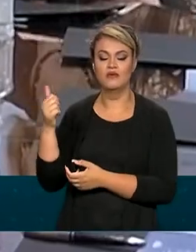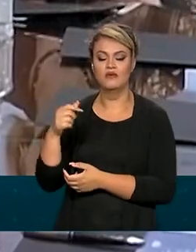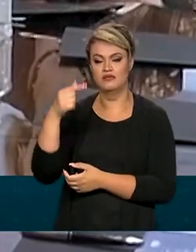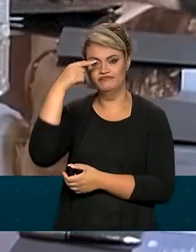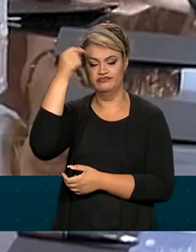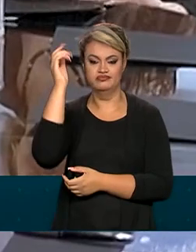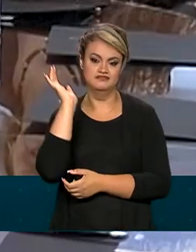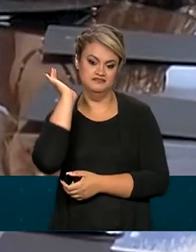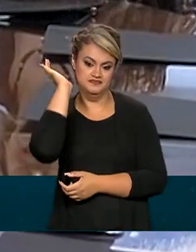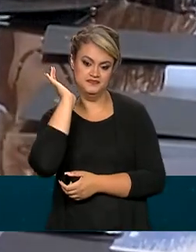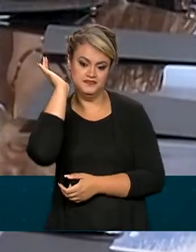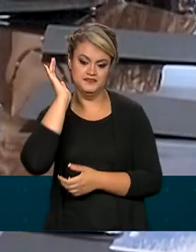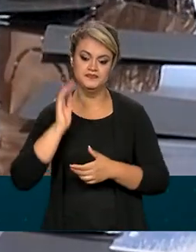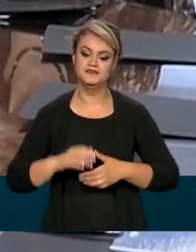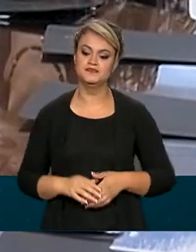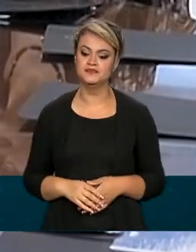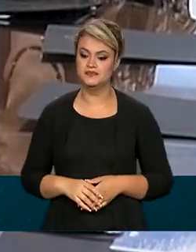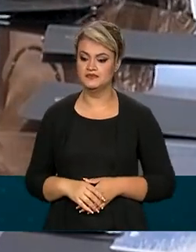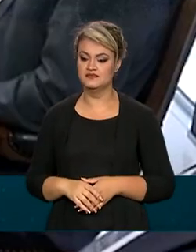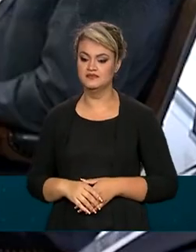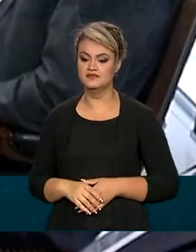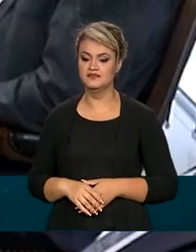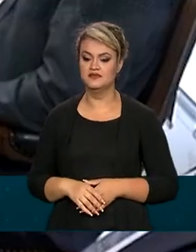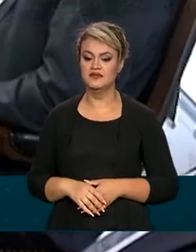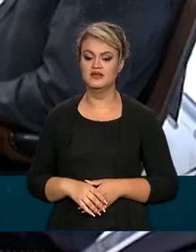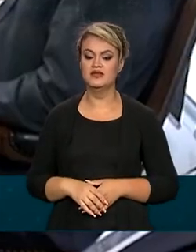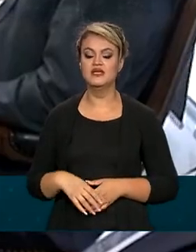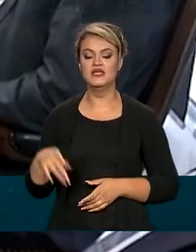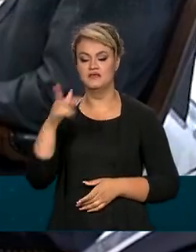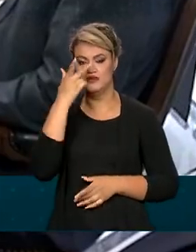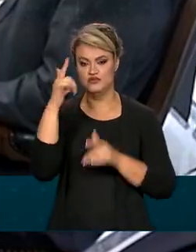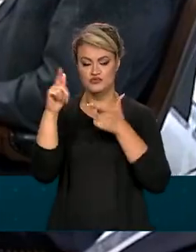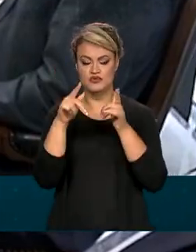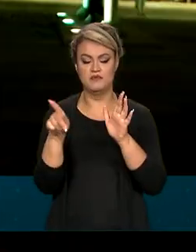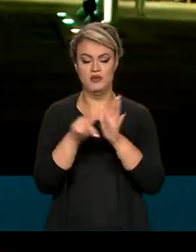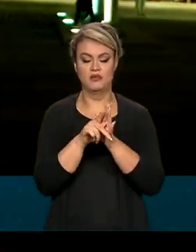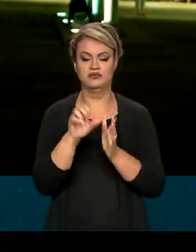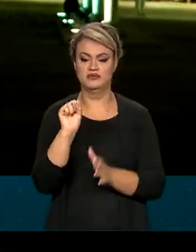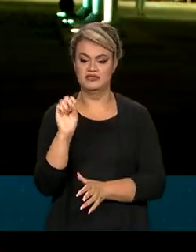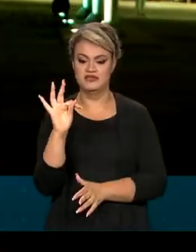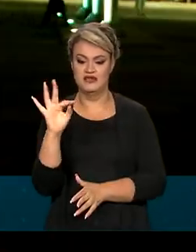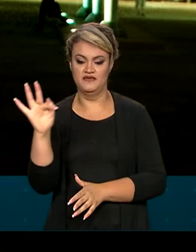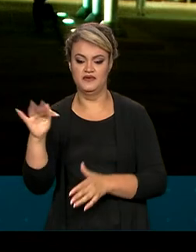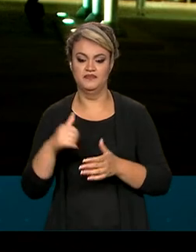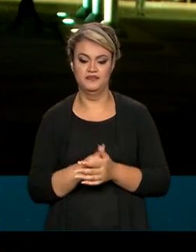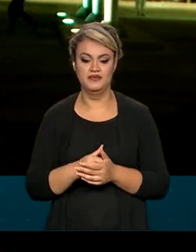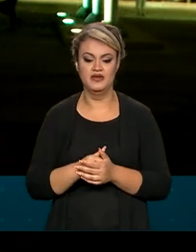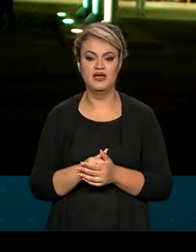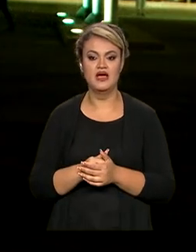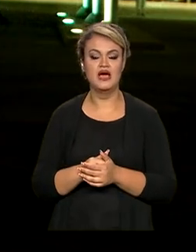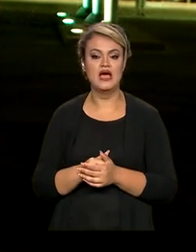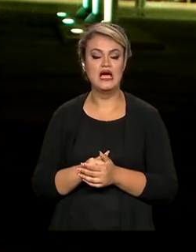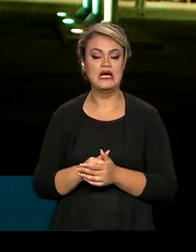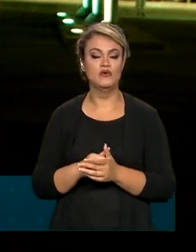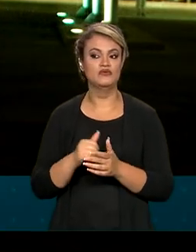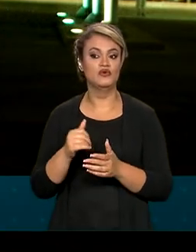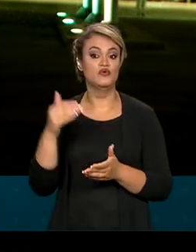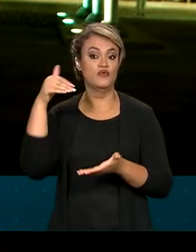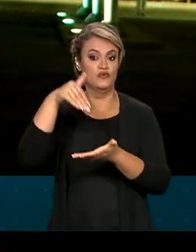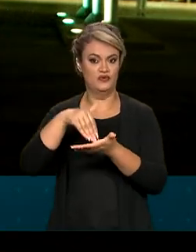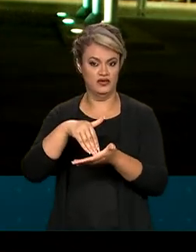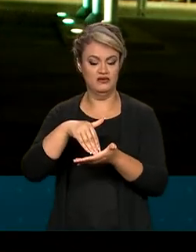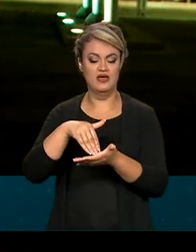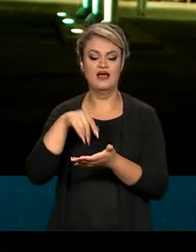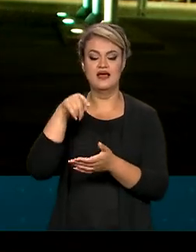do Supremo Tribunal Federal, ministra Rosa Weber, e integrantes da corte. No último compromisso do dia, Lula se